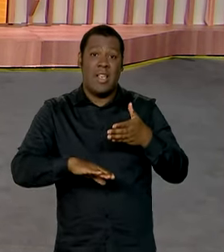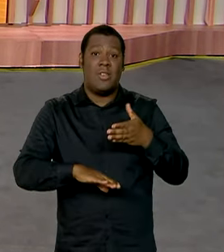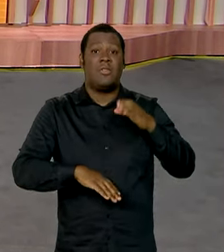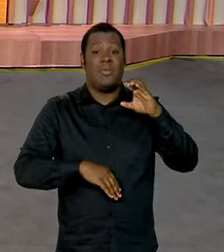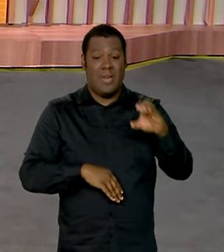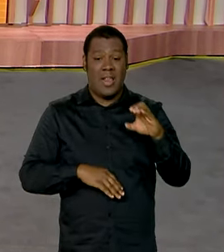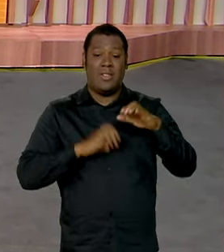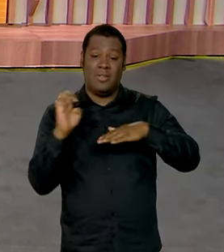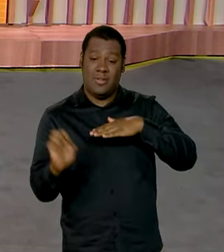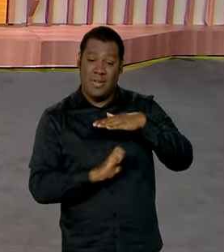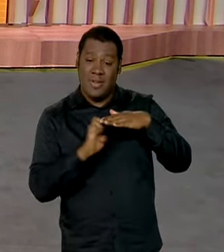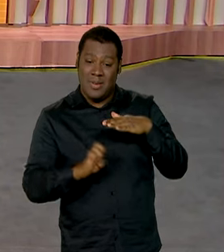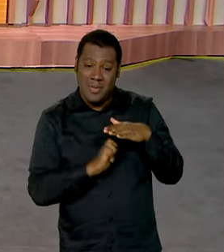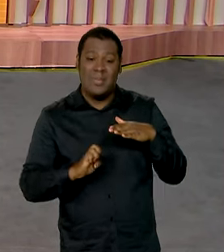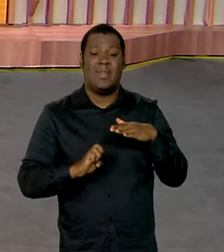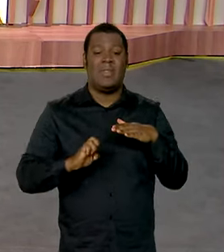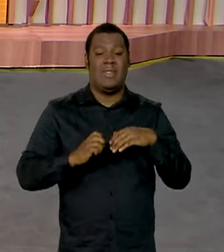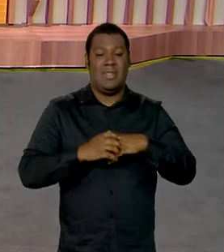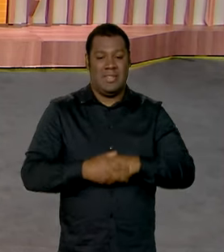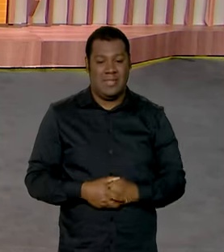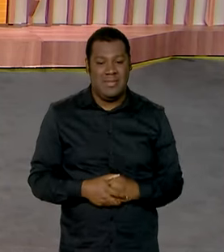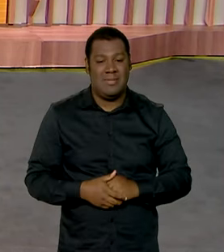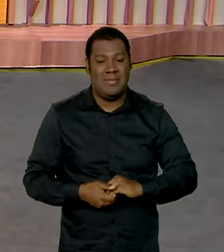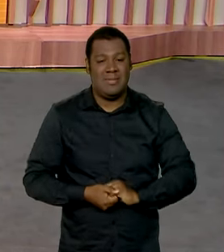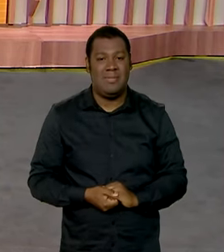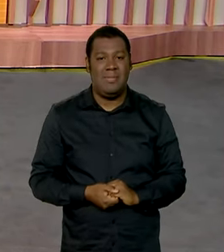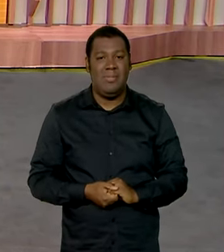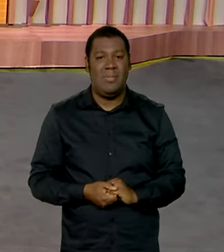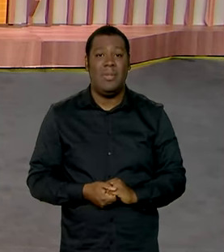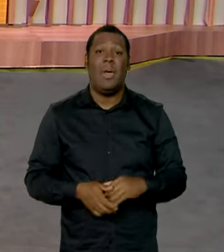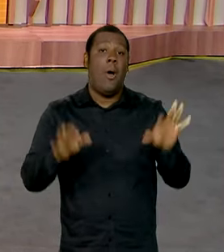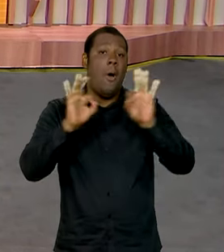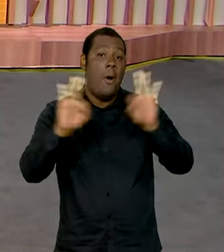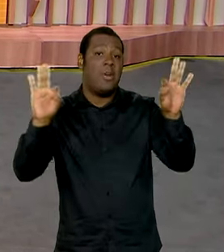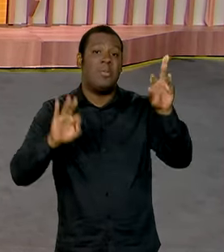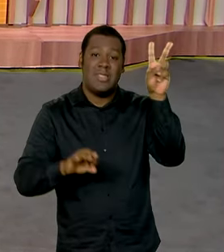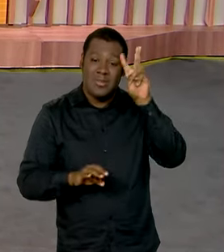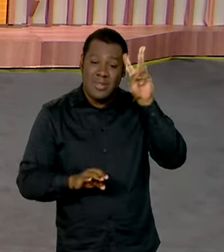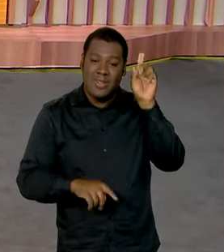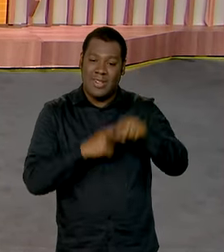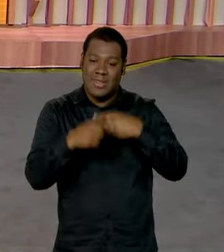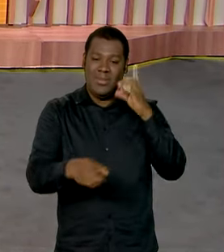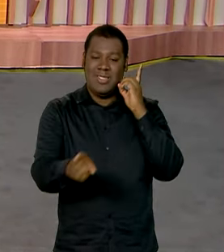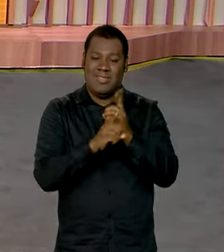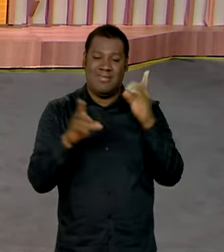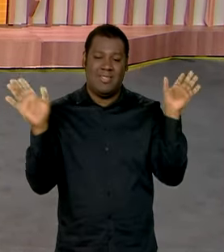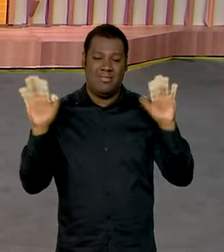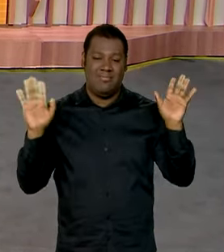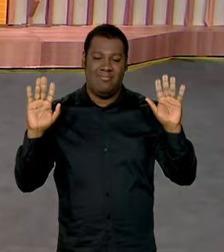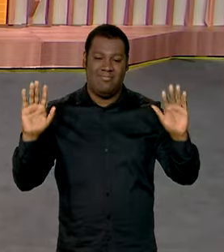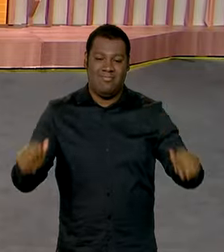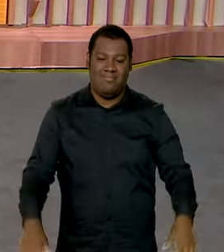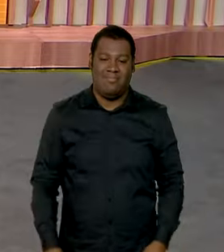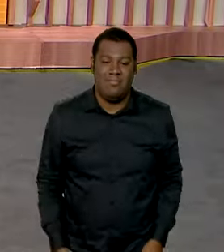para microempreendedores individuais e pequenas empresas. Uma ótima segunda-feira para você e até a próxima. Tchau!